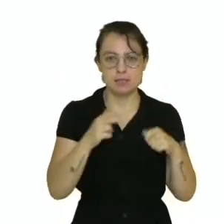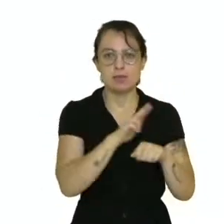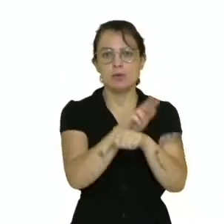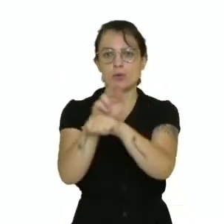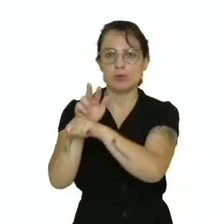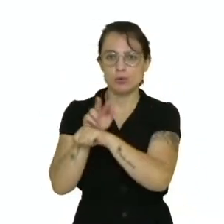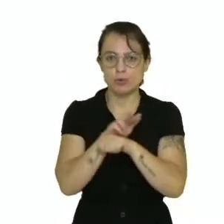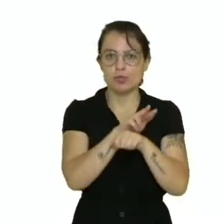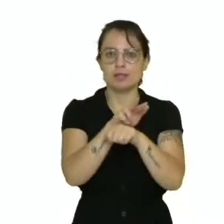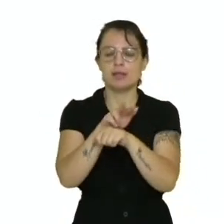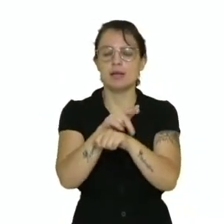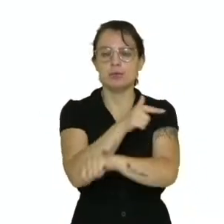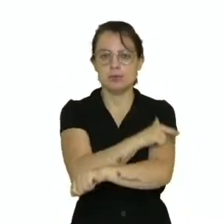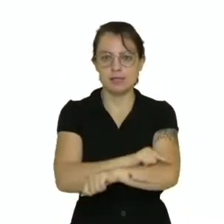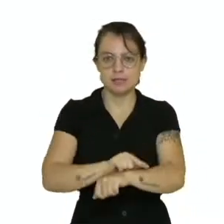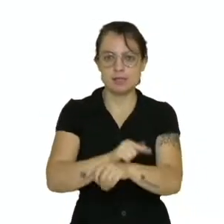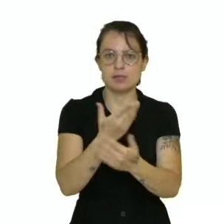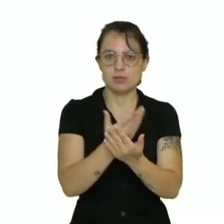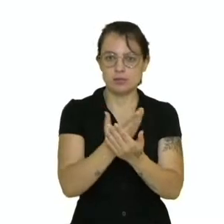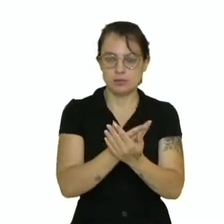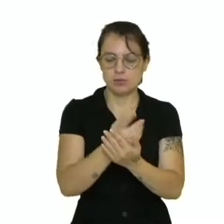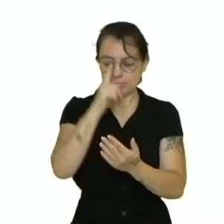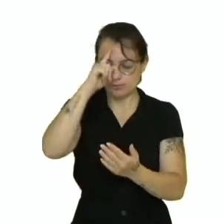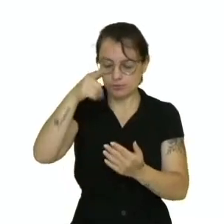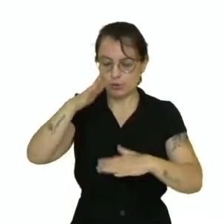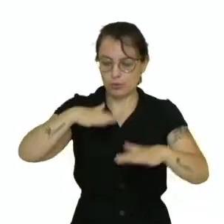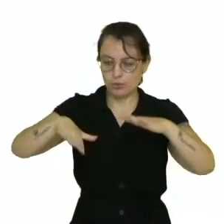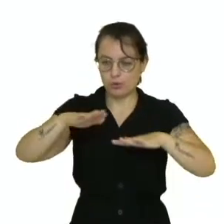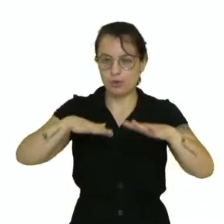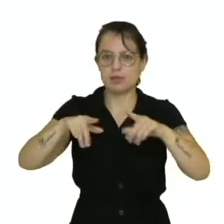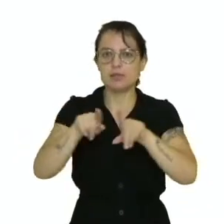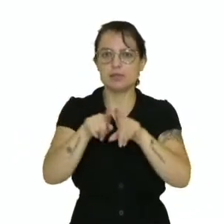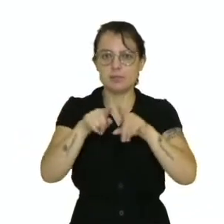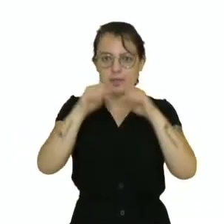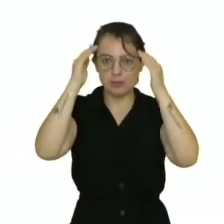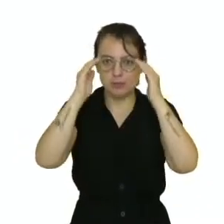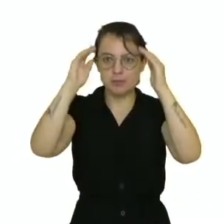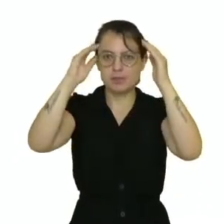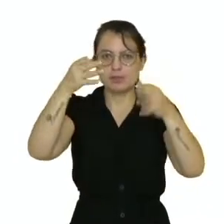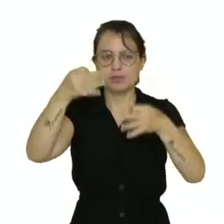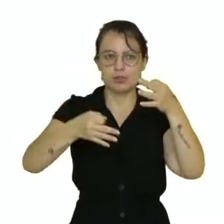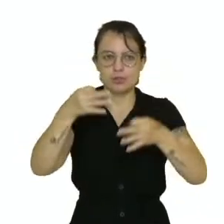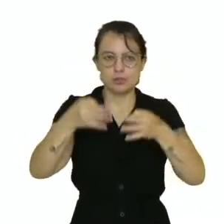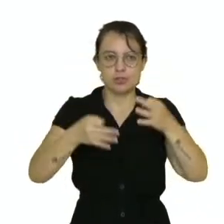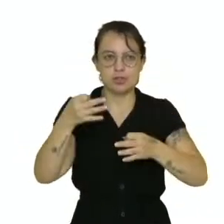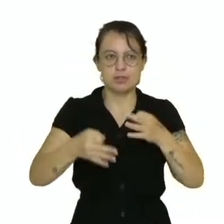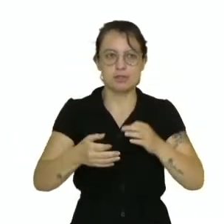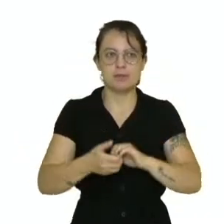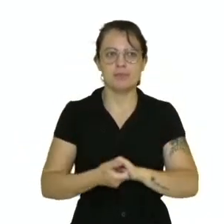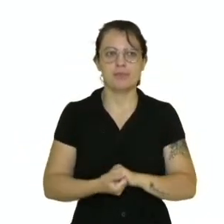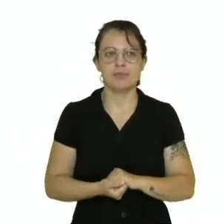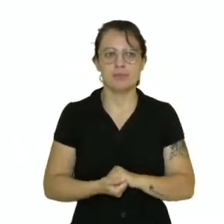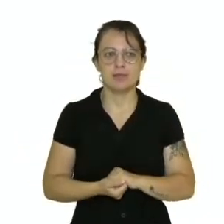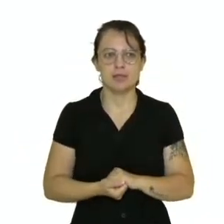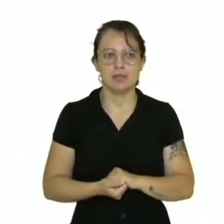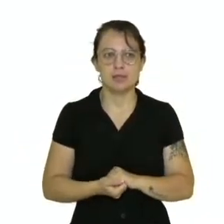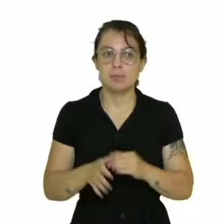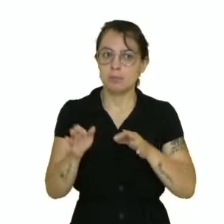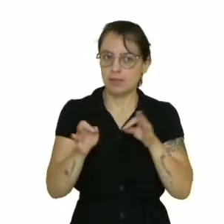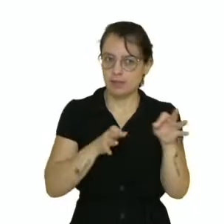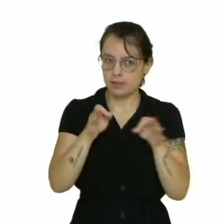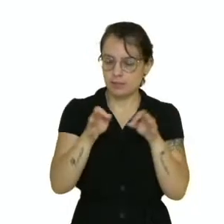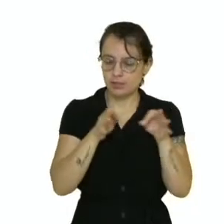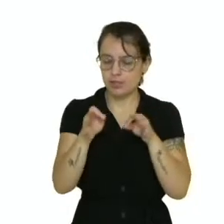pela disciplina da escola, pela ordem e pelo cumprimento da justiça de acordo com as normas, claro. Planejar,